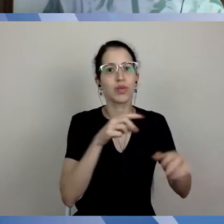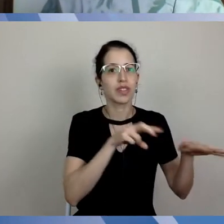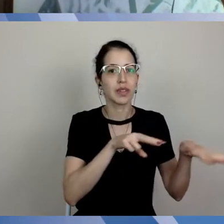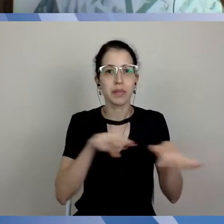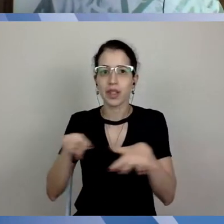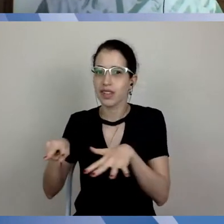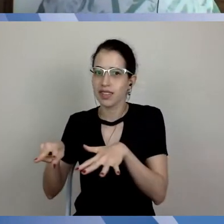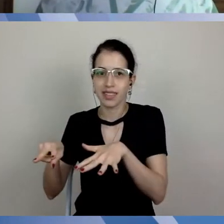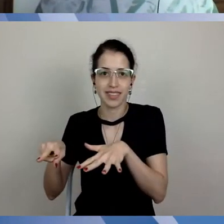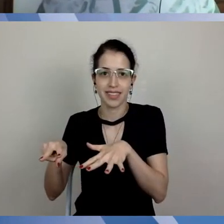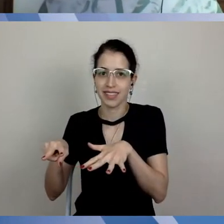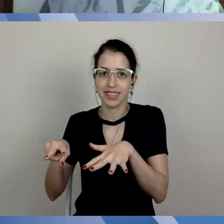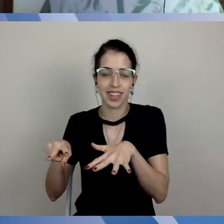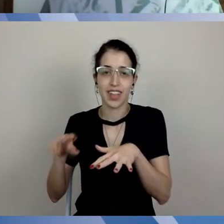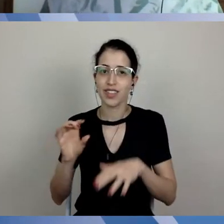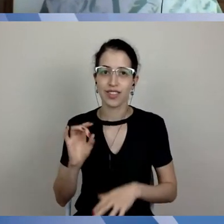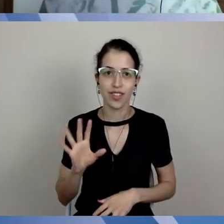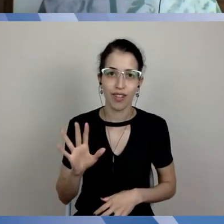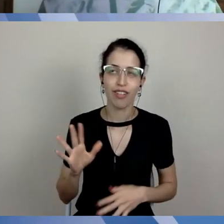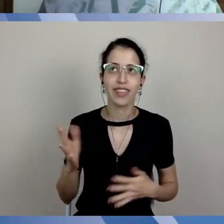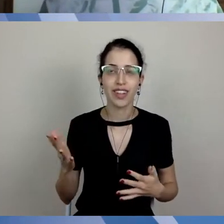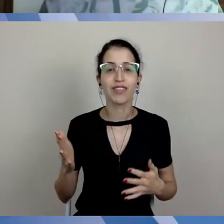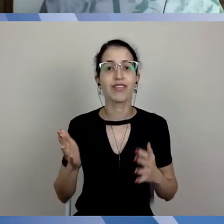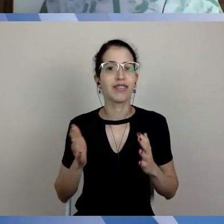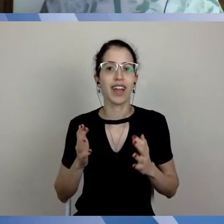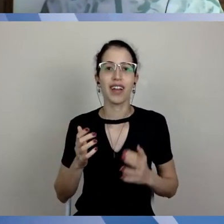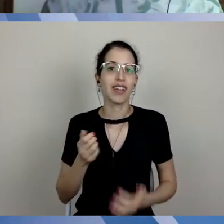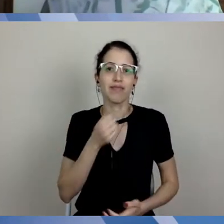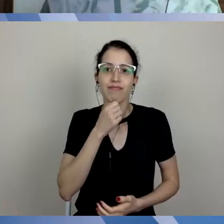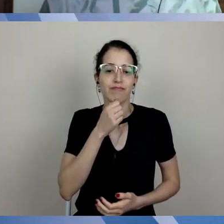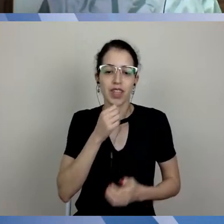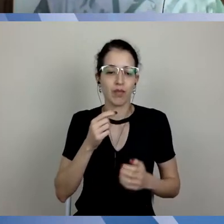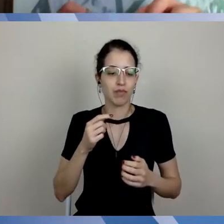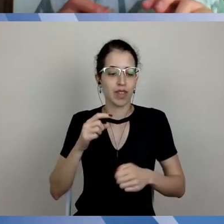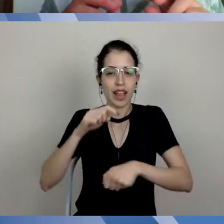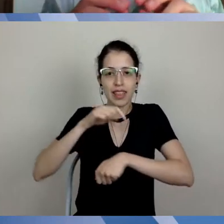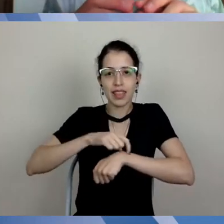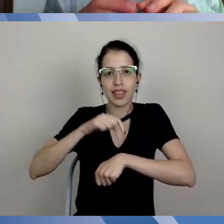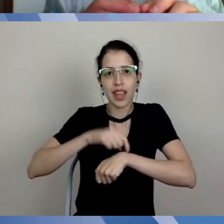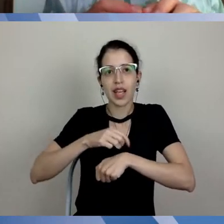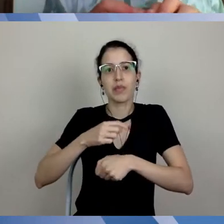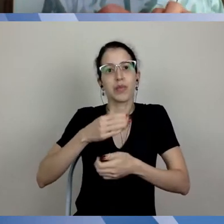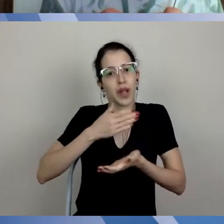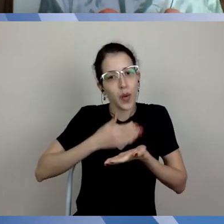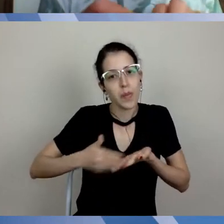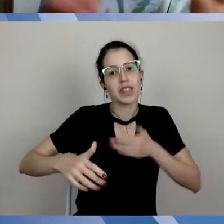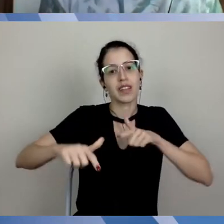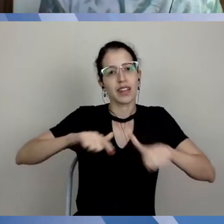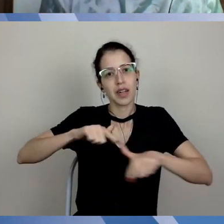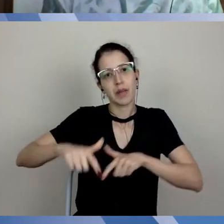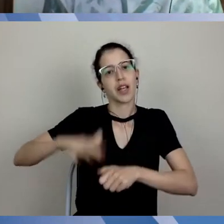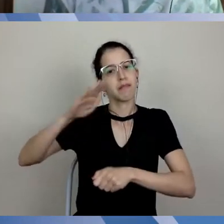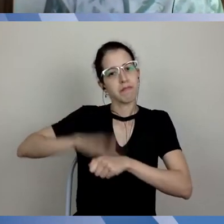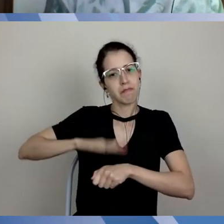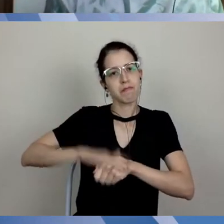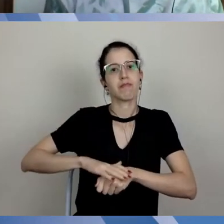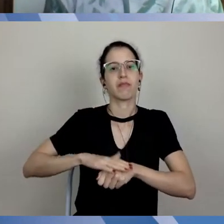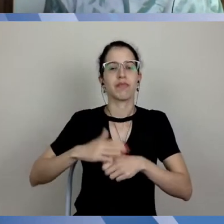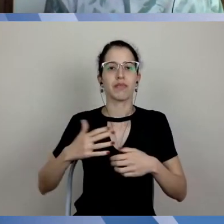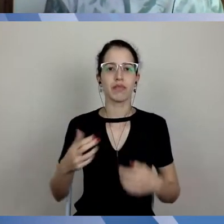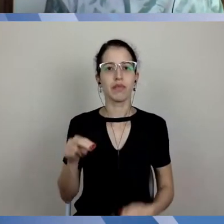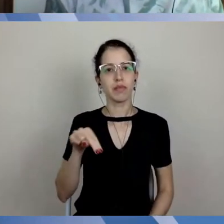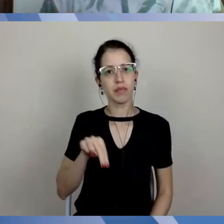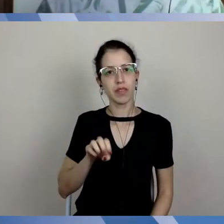trabalho e ele já está criando o Neves com a perspectiva do Neves. O Neves é o braço executivo do Conselho